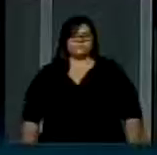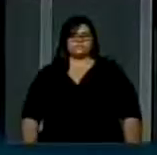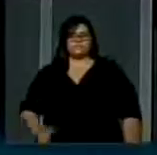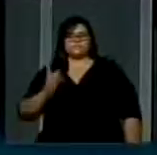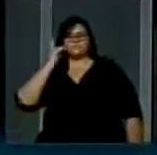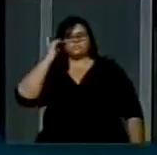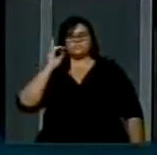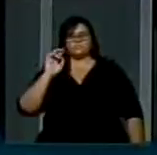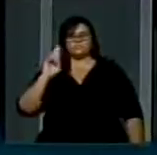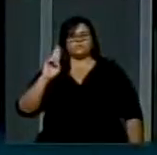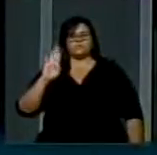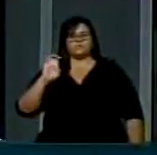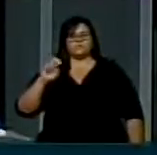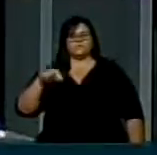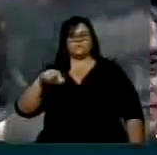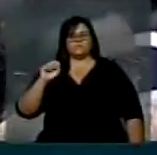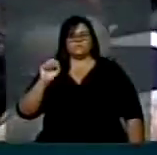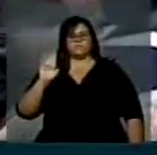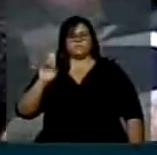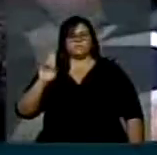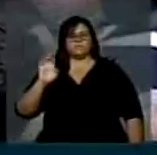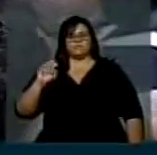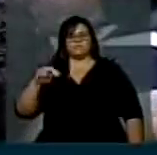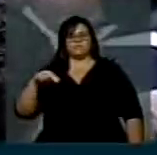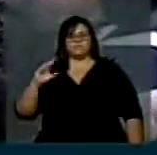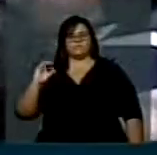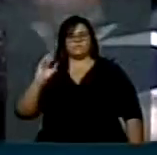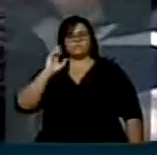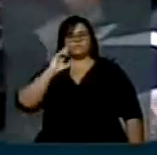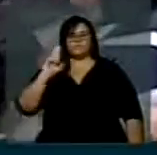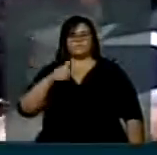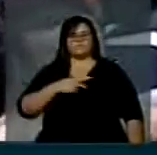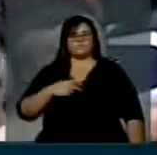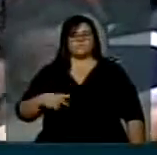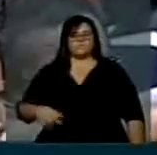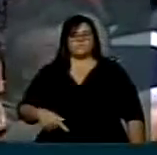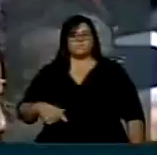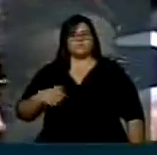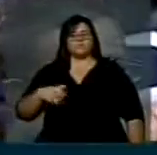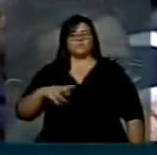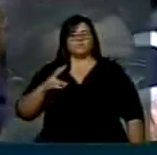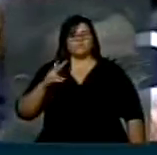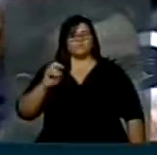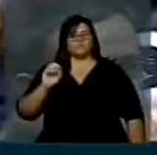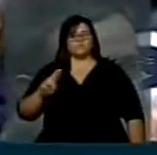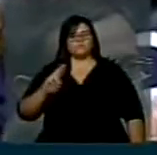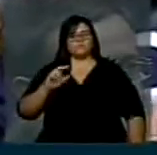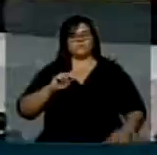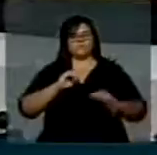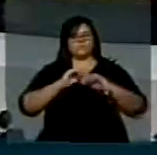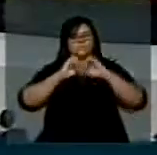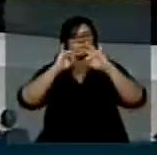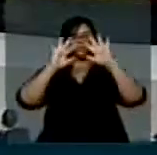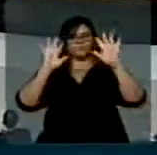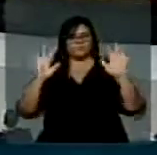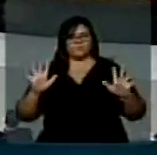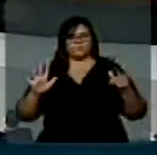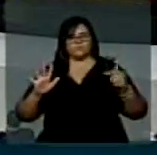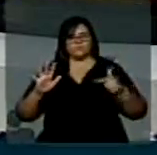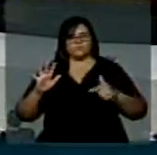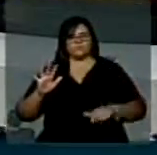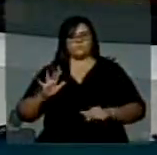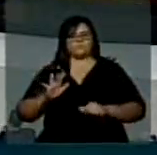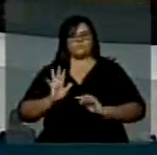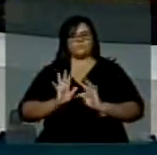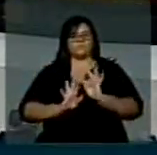Eu volto a esclarecer a questão levantada, deputado Rui Bueno. O texto